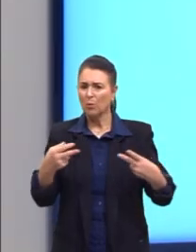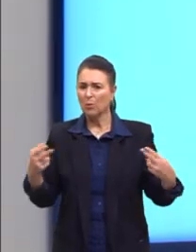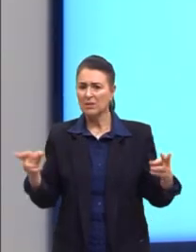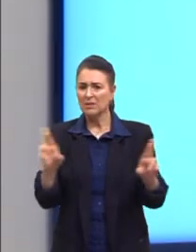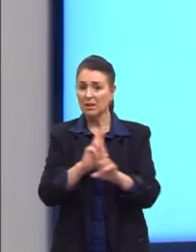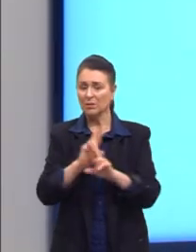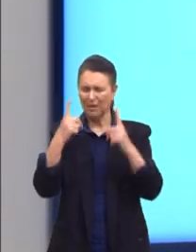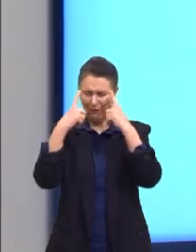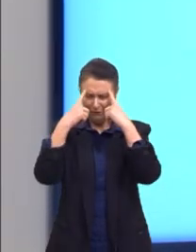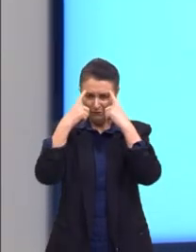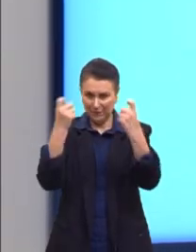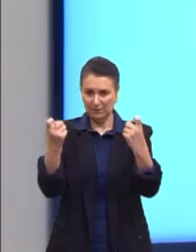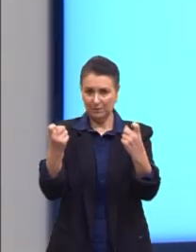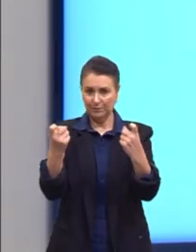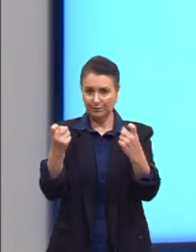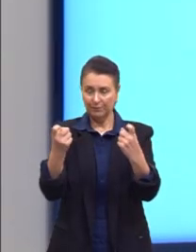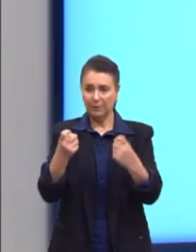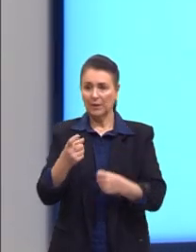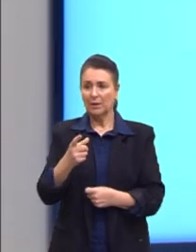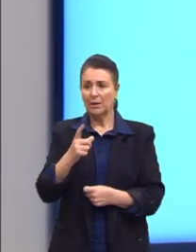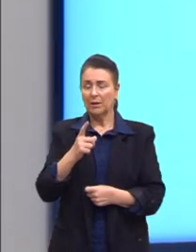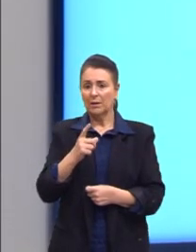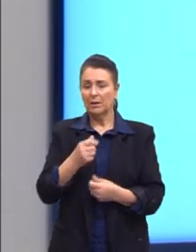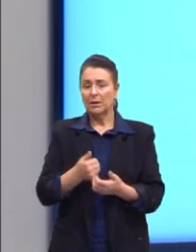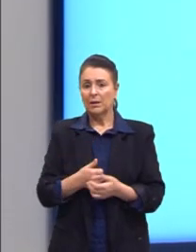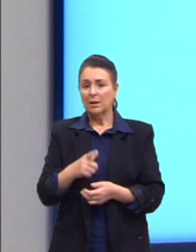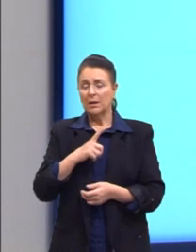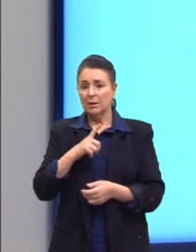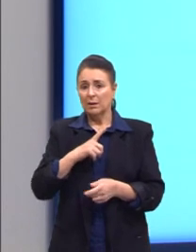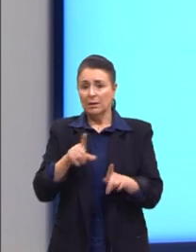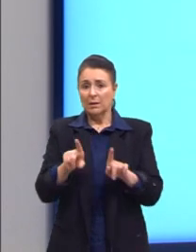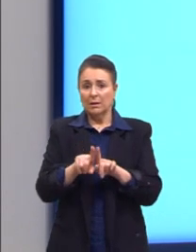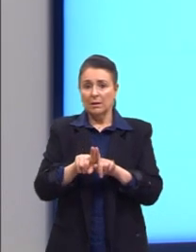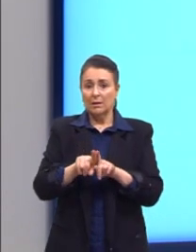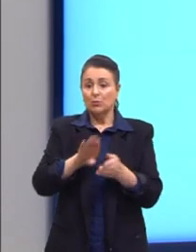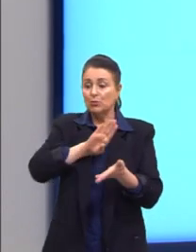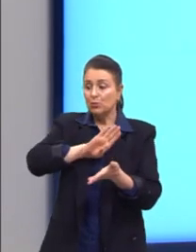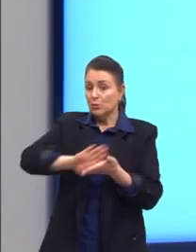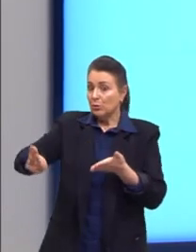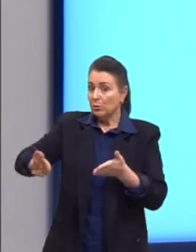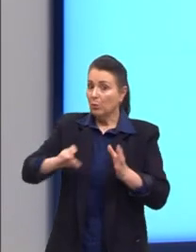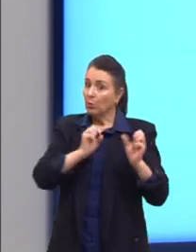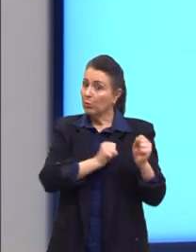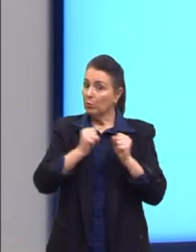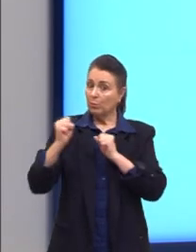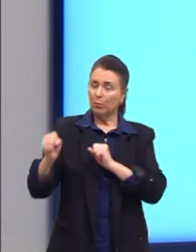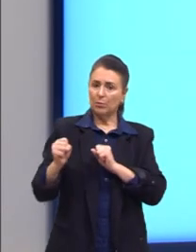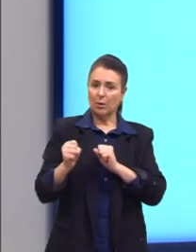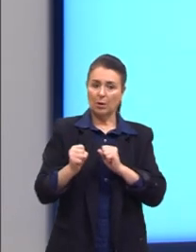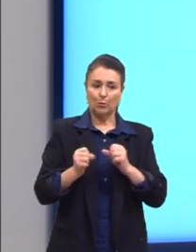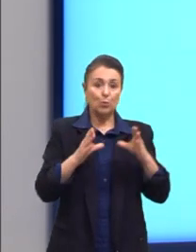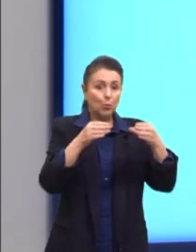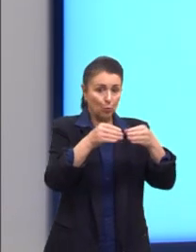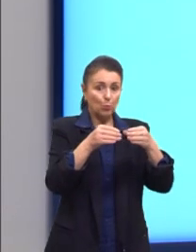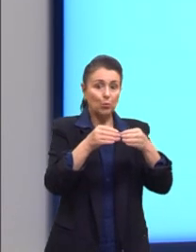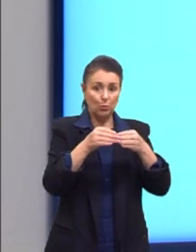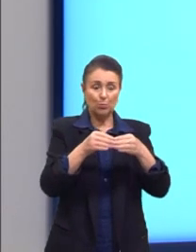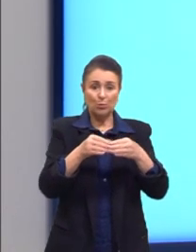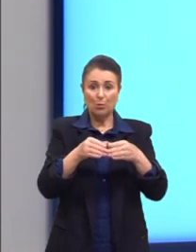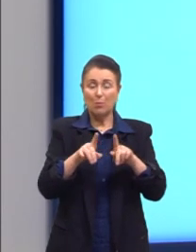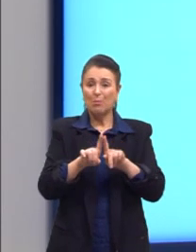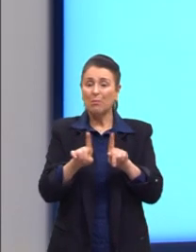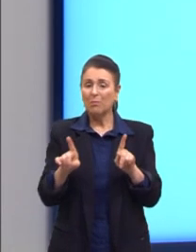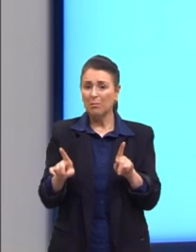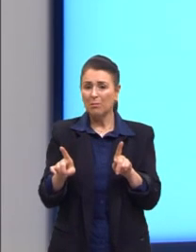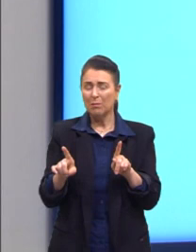à violência. E aí nós... Bom, retirou do poder uma galera pesada, só que daí